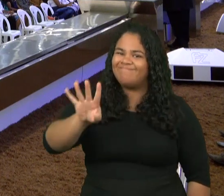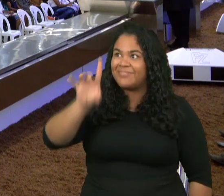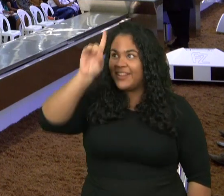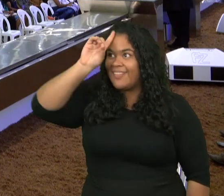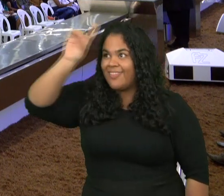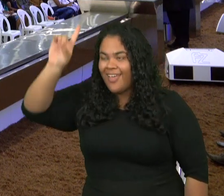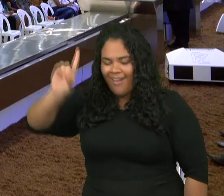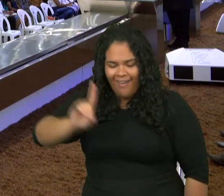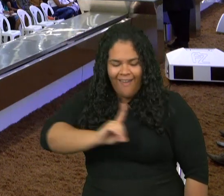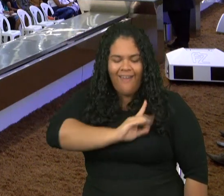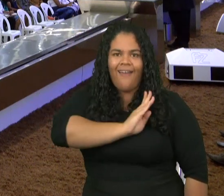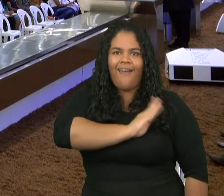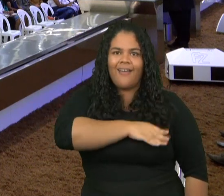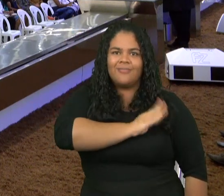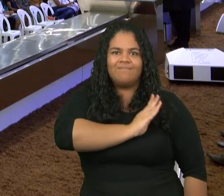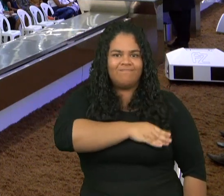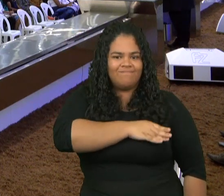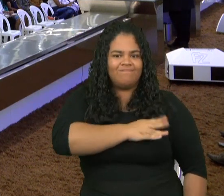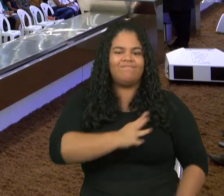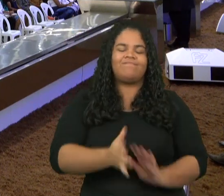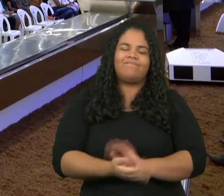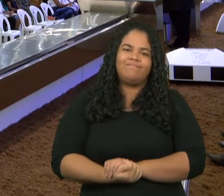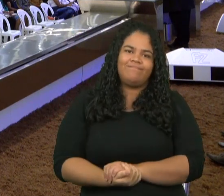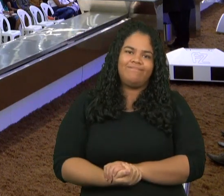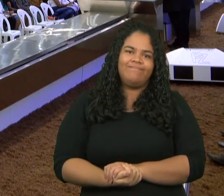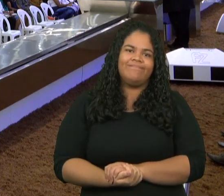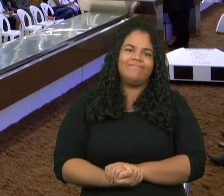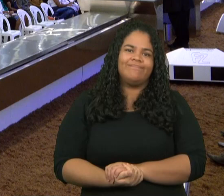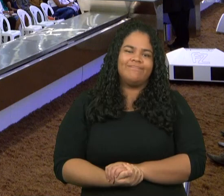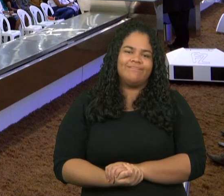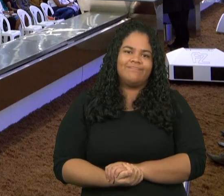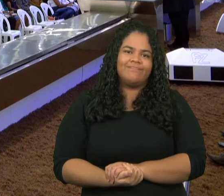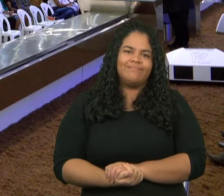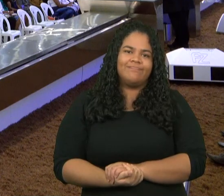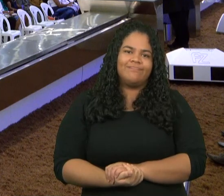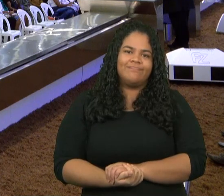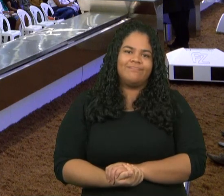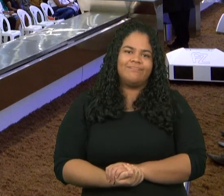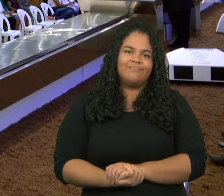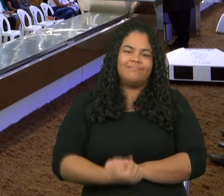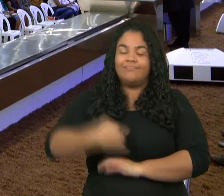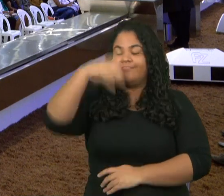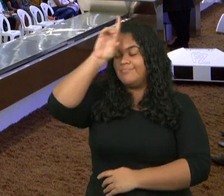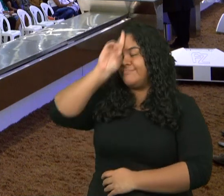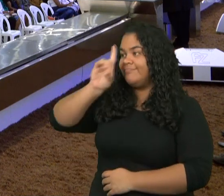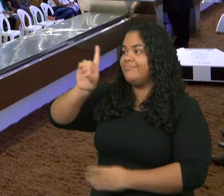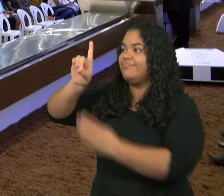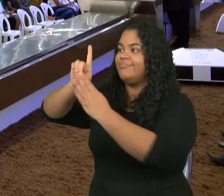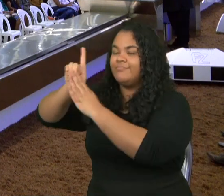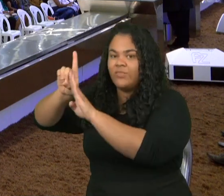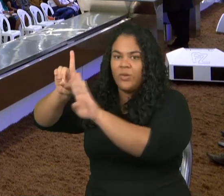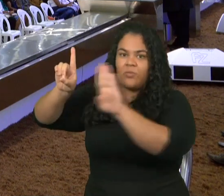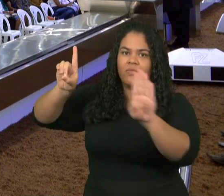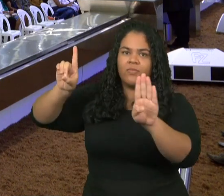vivente como Deus disse neles neles